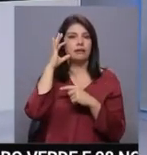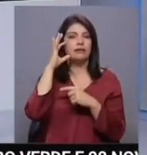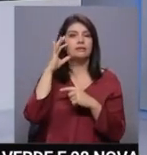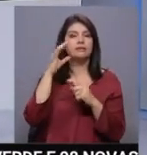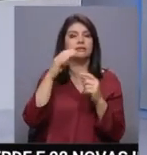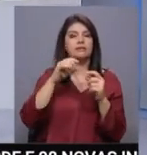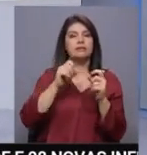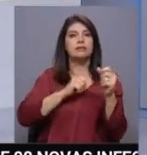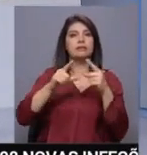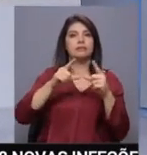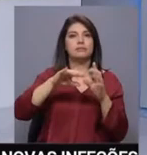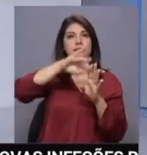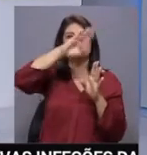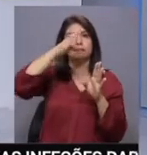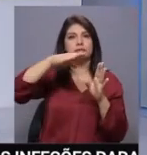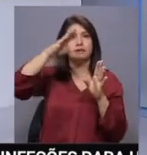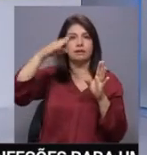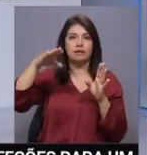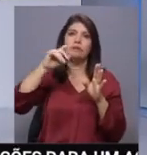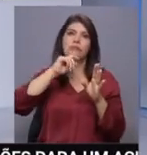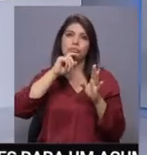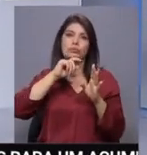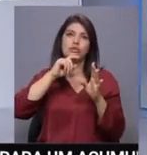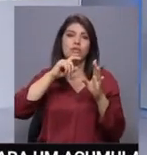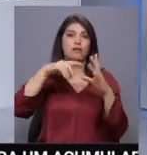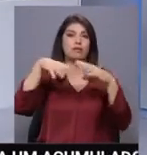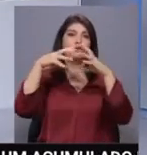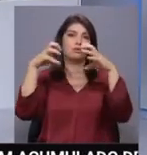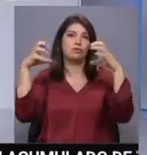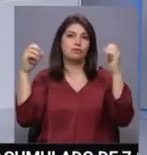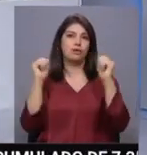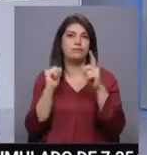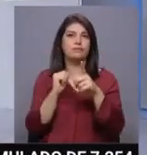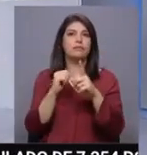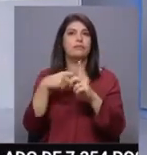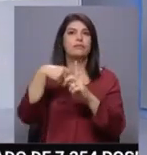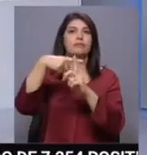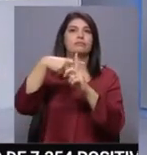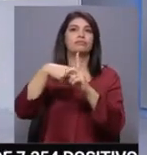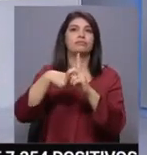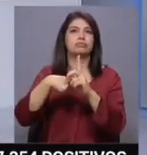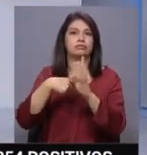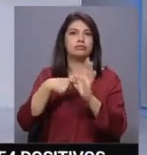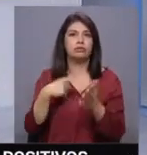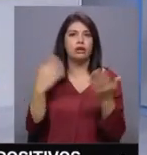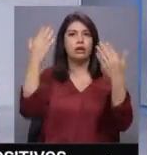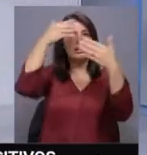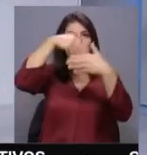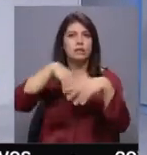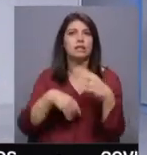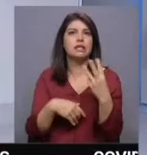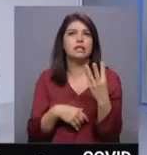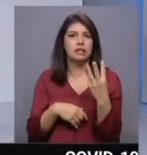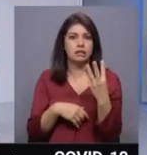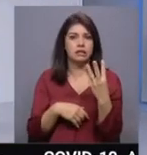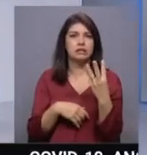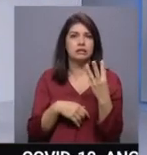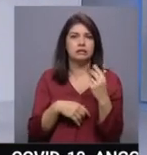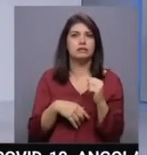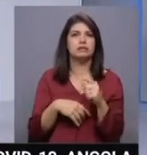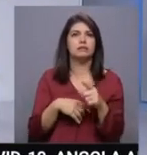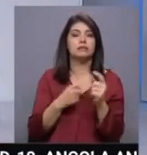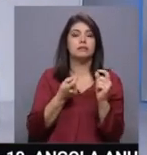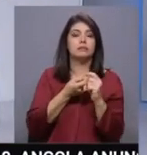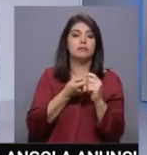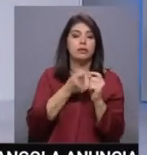serra poderá haver nublosidade. Quanto a temperaturas, aqui na serra já desceram até aos 3 graus durante a noite e mesmo próximo